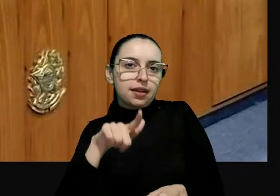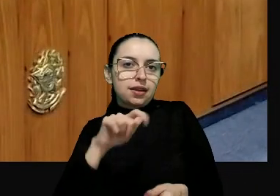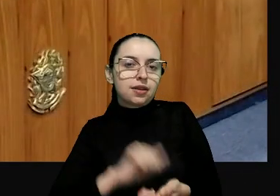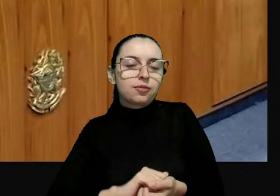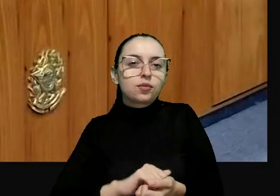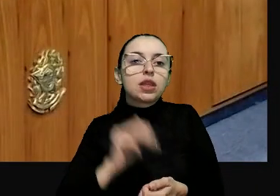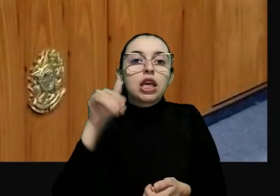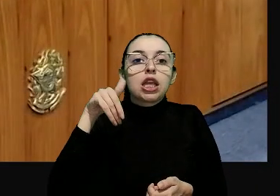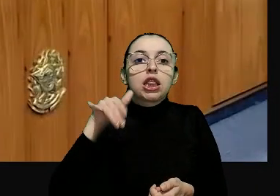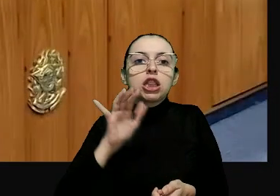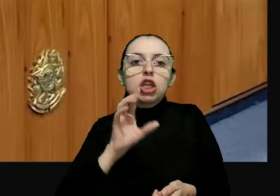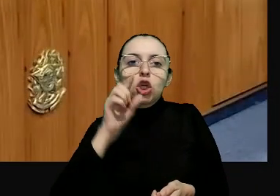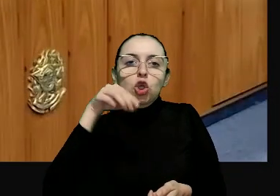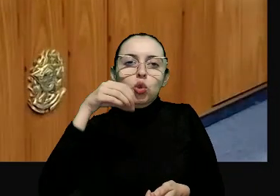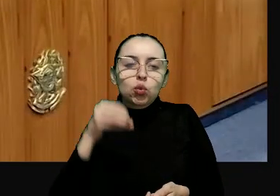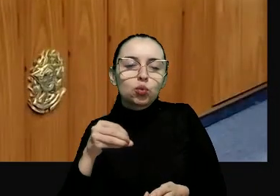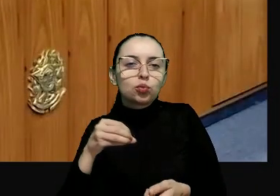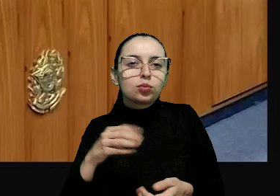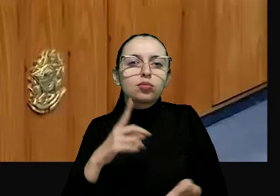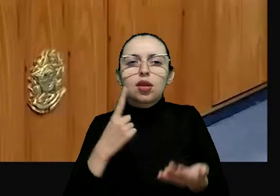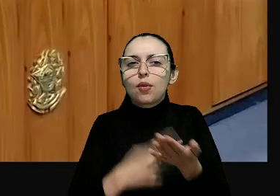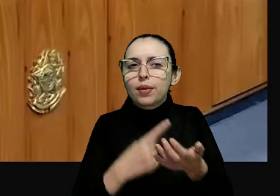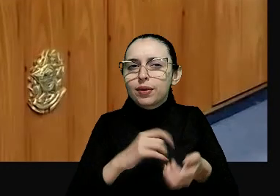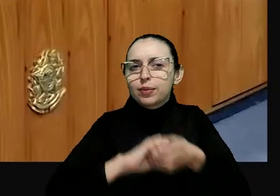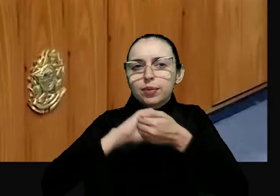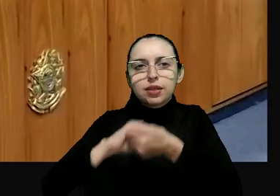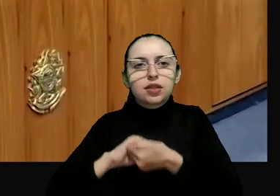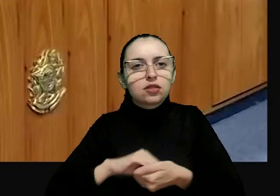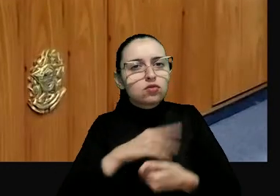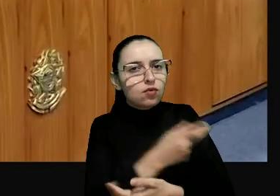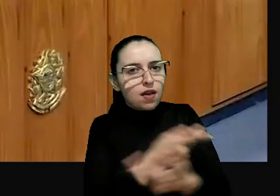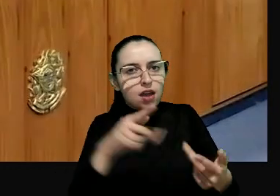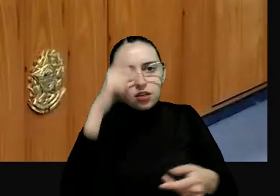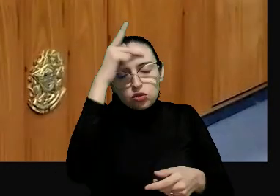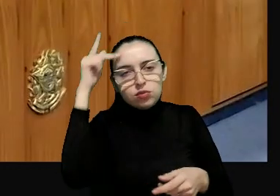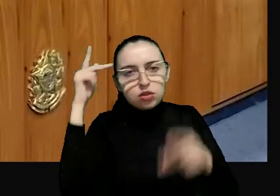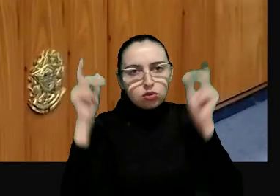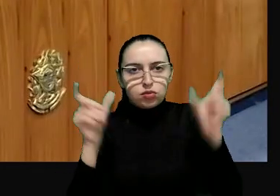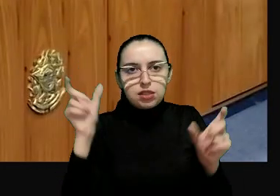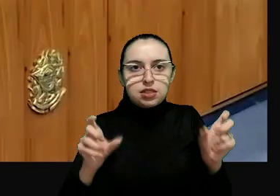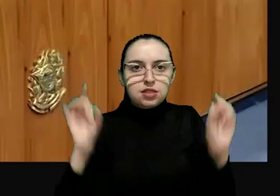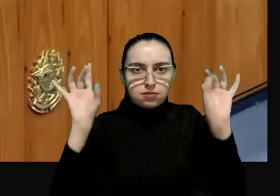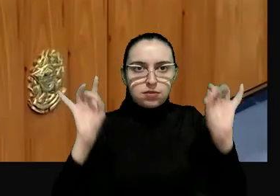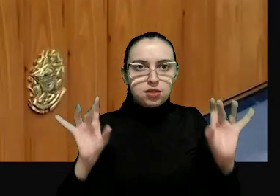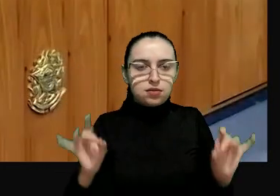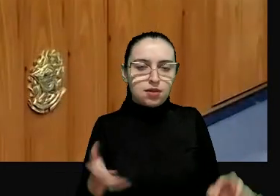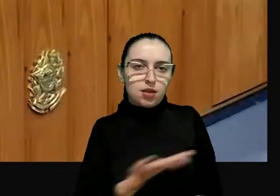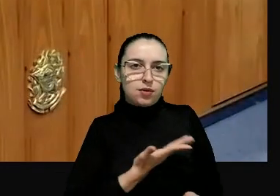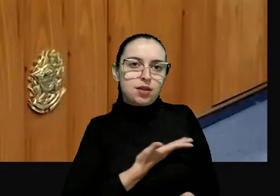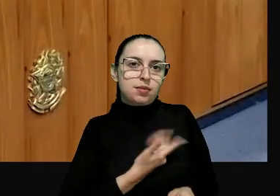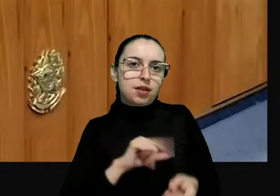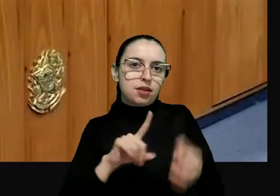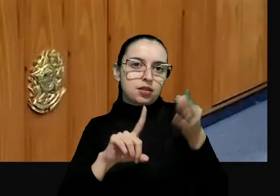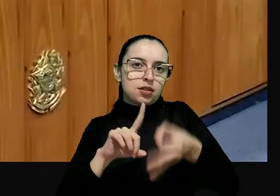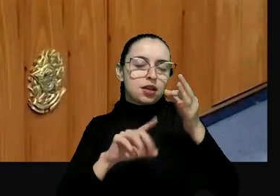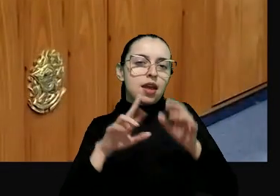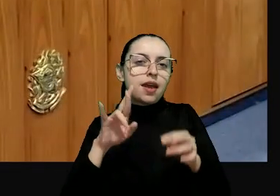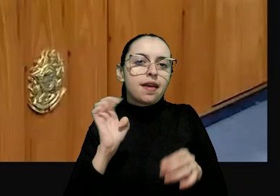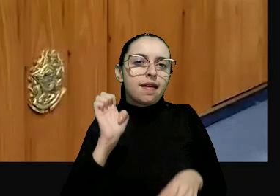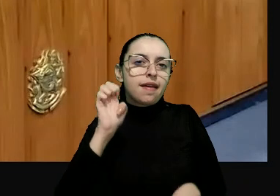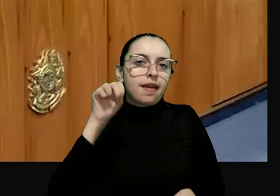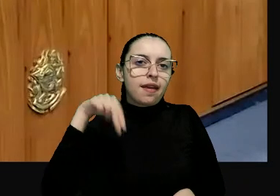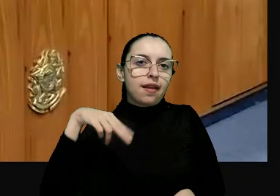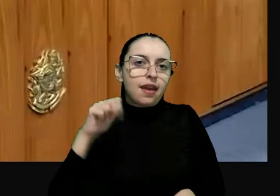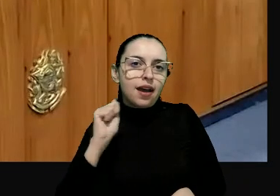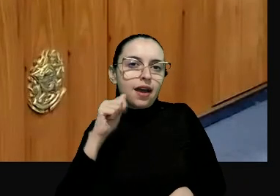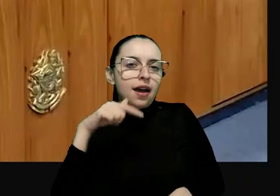desembargador Nino Todo, também estendeu os meus cumprimentos a todos, a todas, em especial a minha querida amiga desembargadora Renata